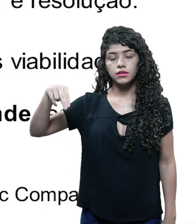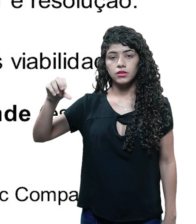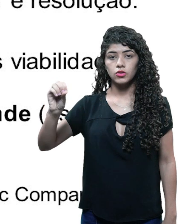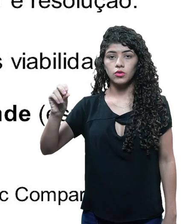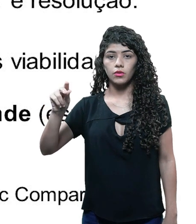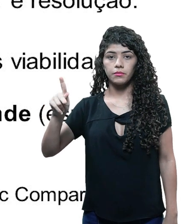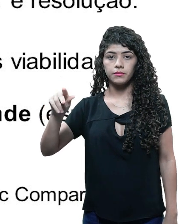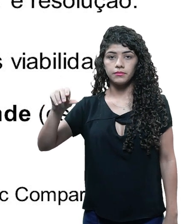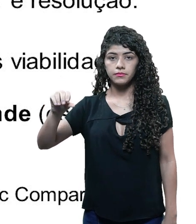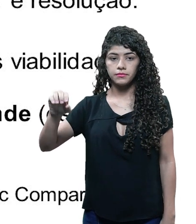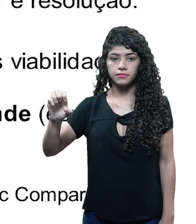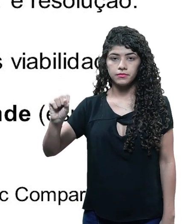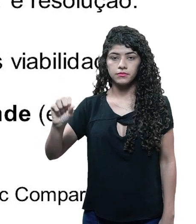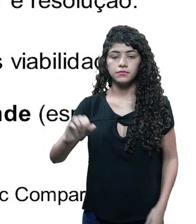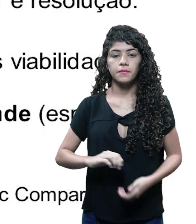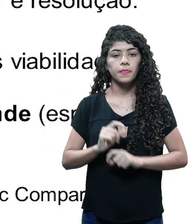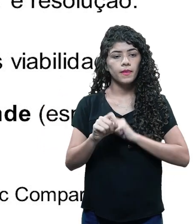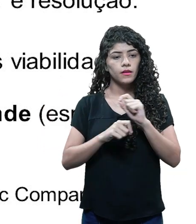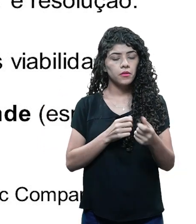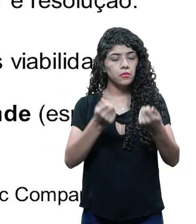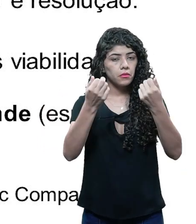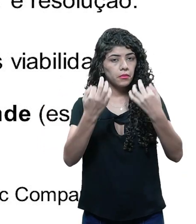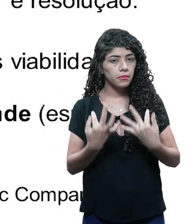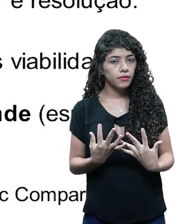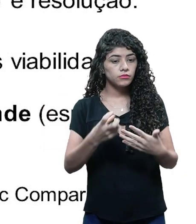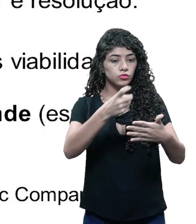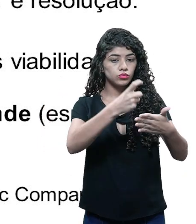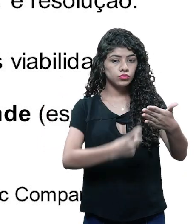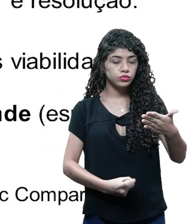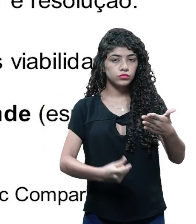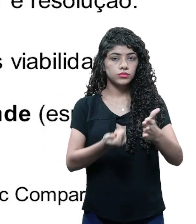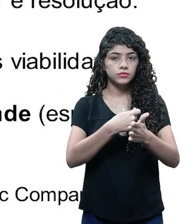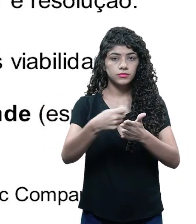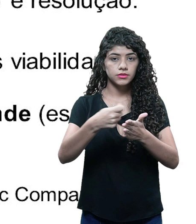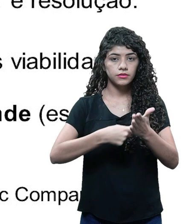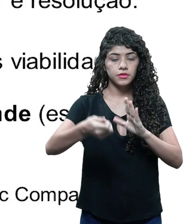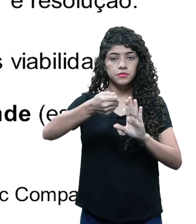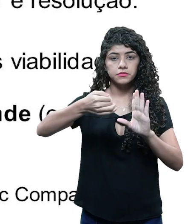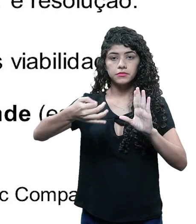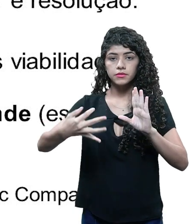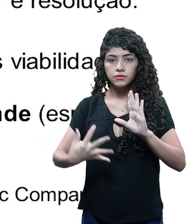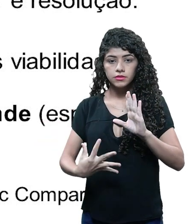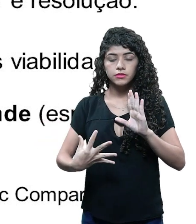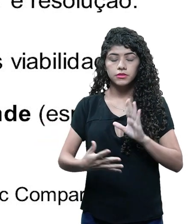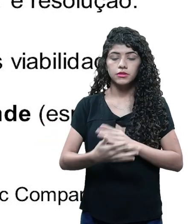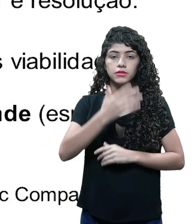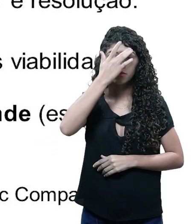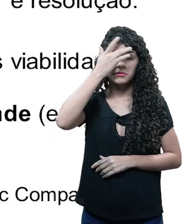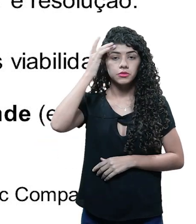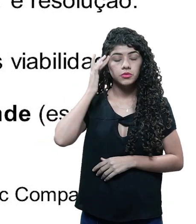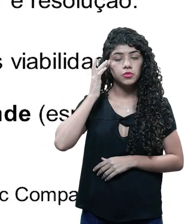argumento. O argumento, ou sinopse, é um texto corrido onde escrevemos as características dos